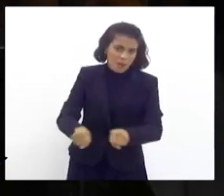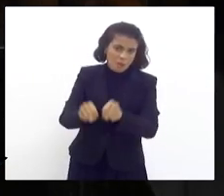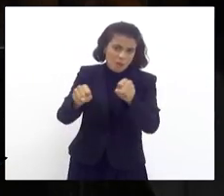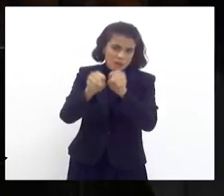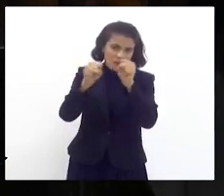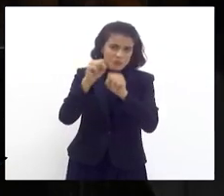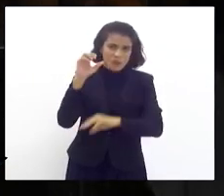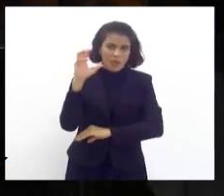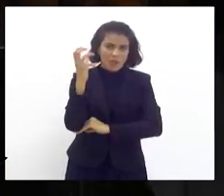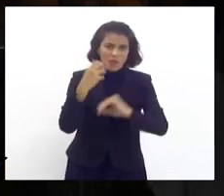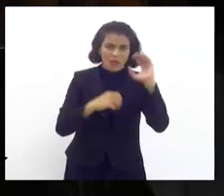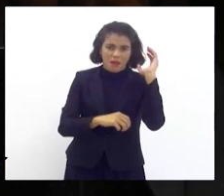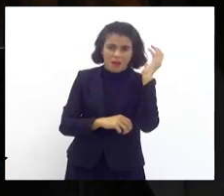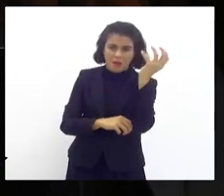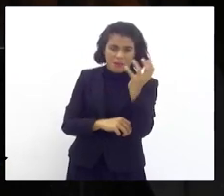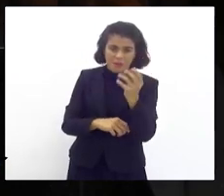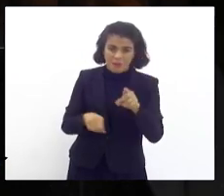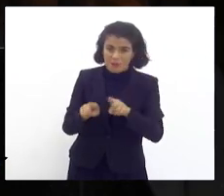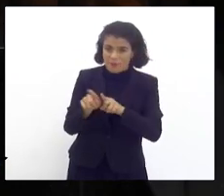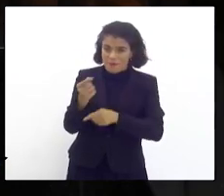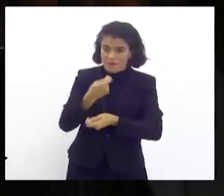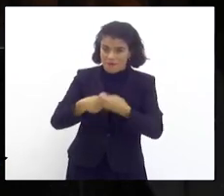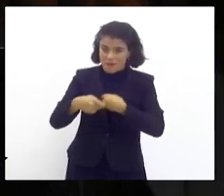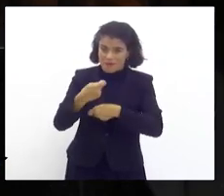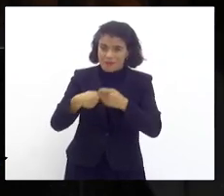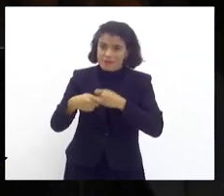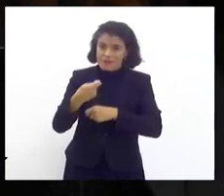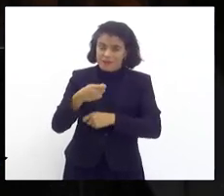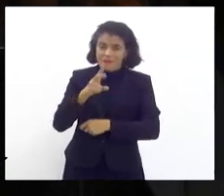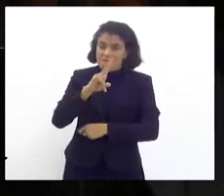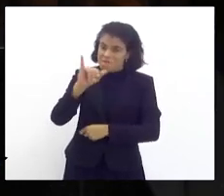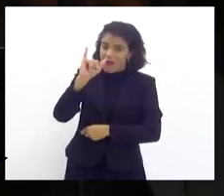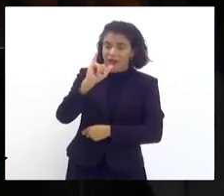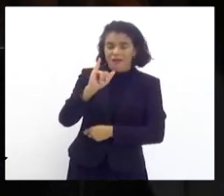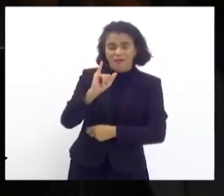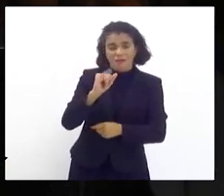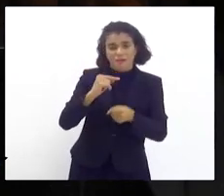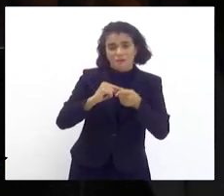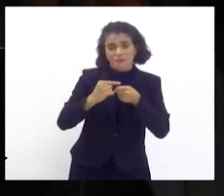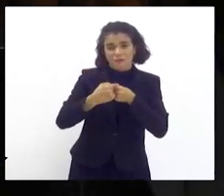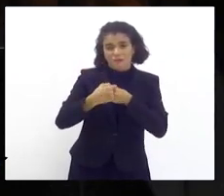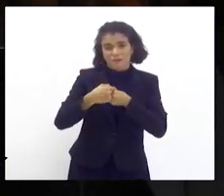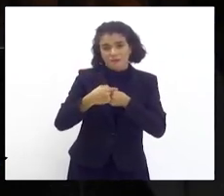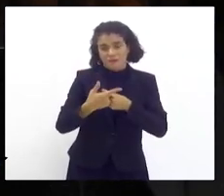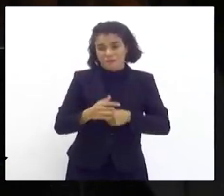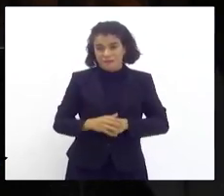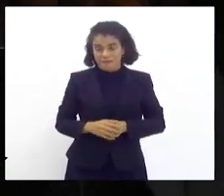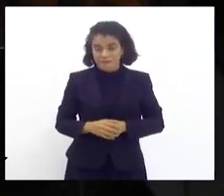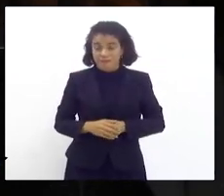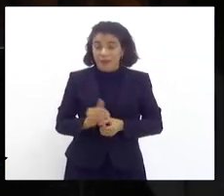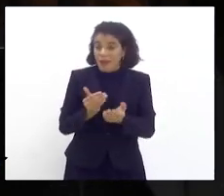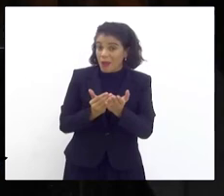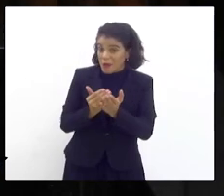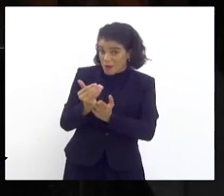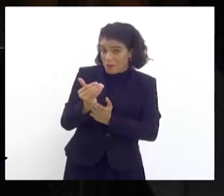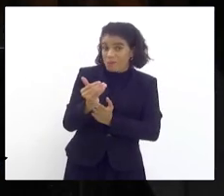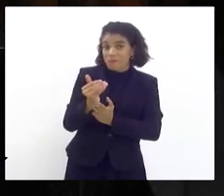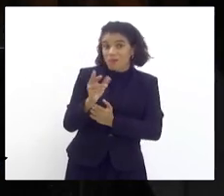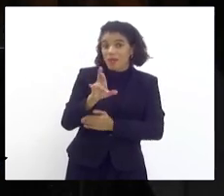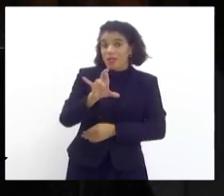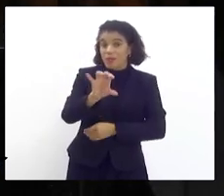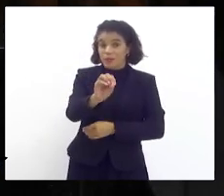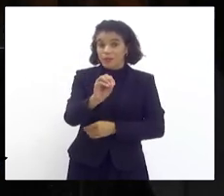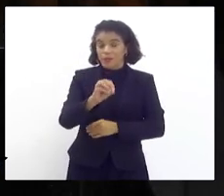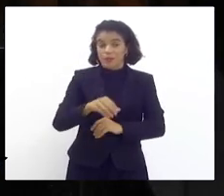ambiental financeiro que vão ter os municípios limítrofes? A começar pelo do Rio de